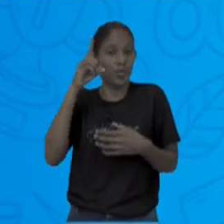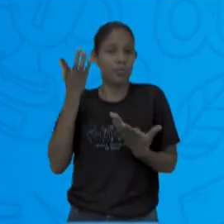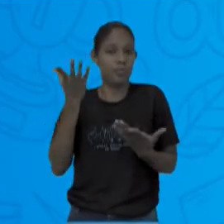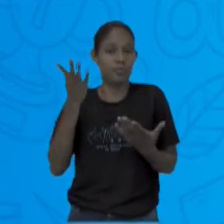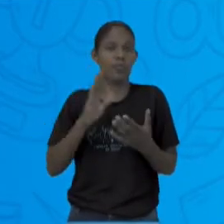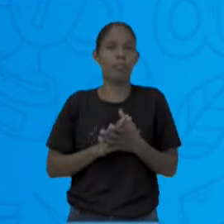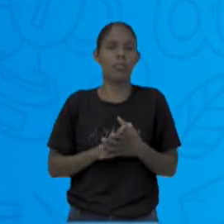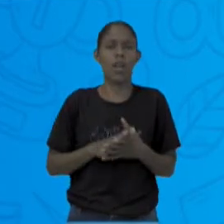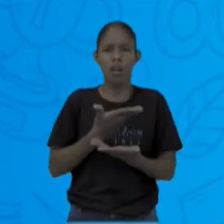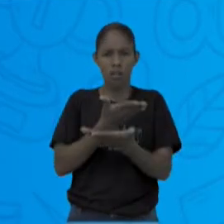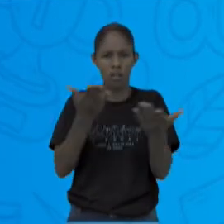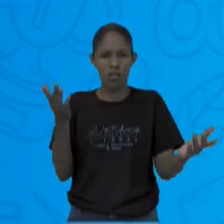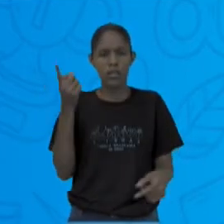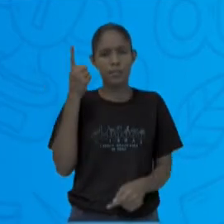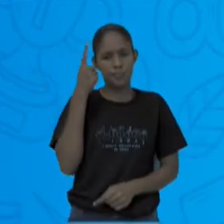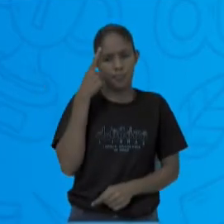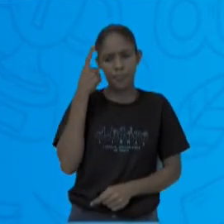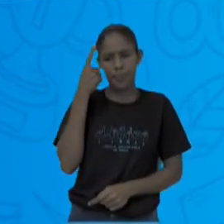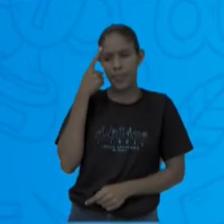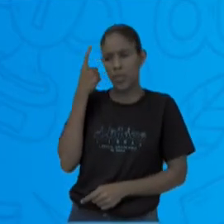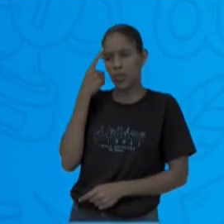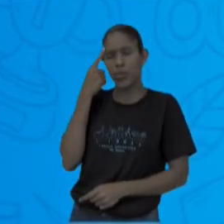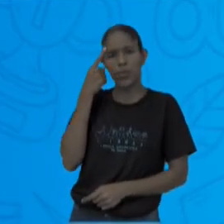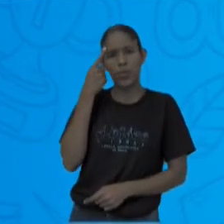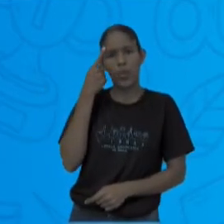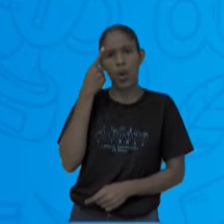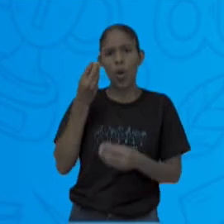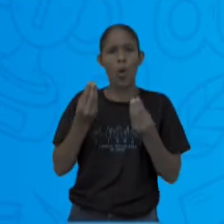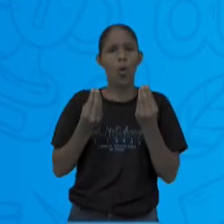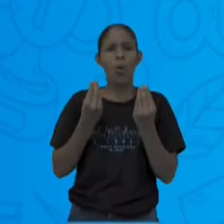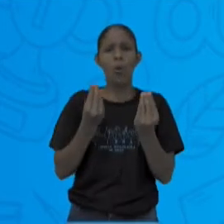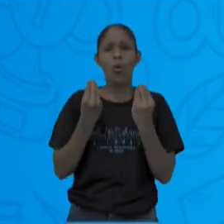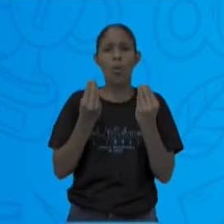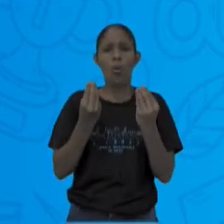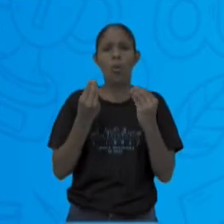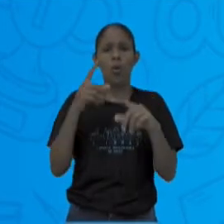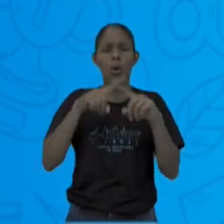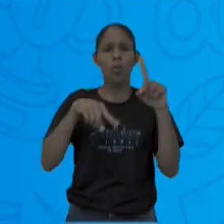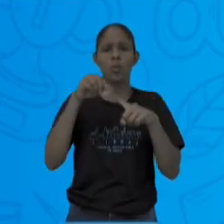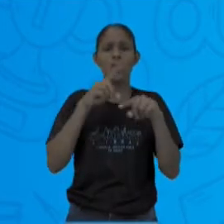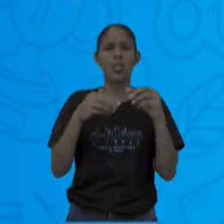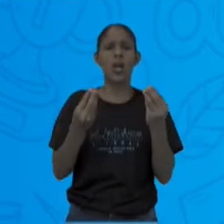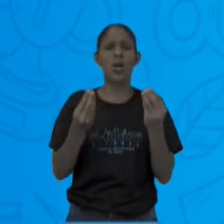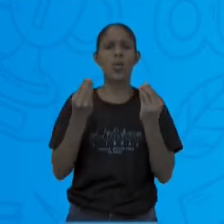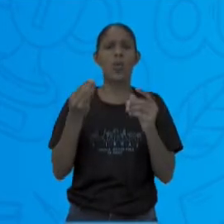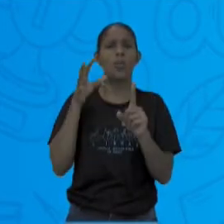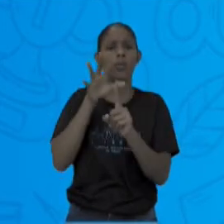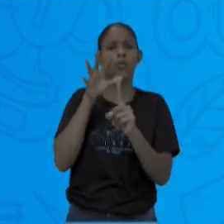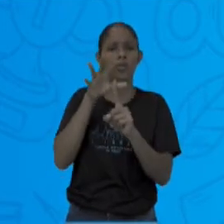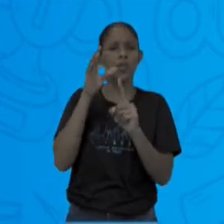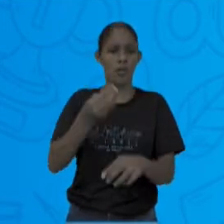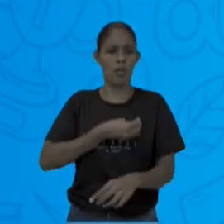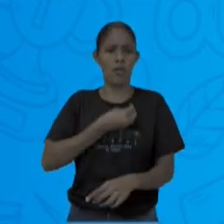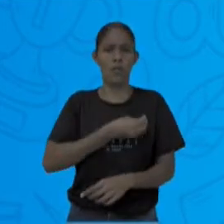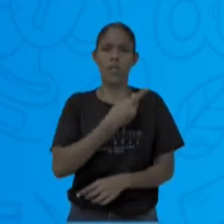como os meios de comunicação influenciaram e influenciam nossas vidas?